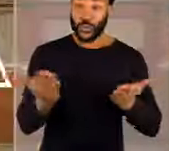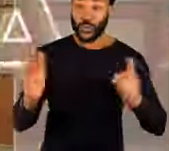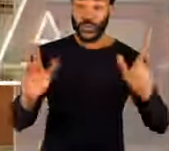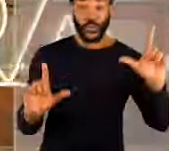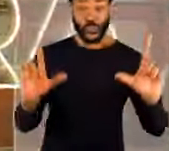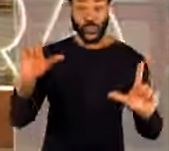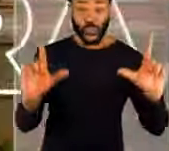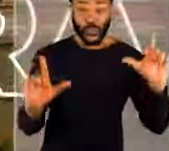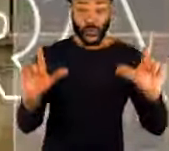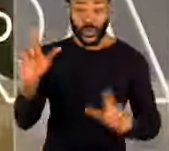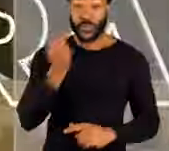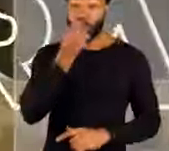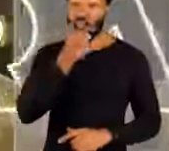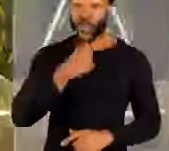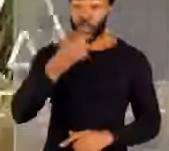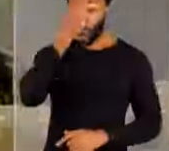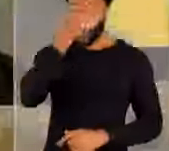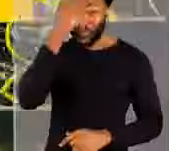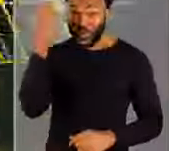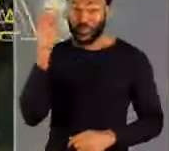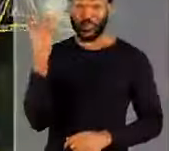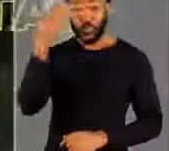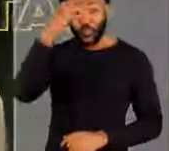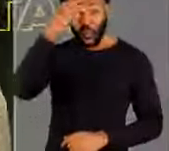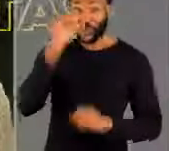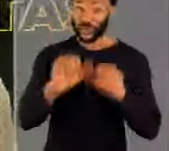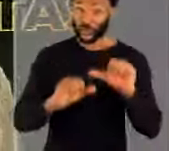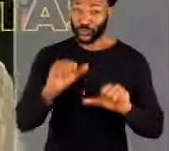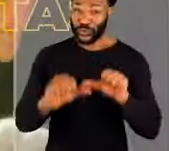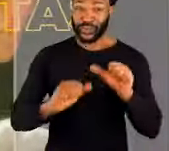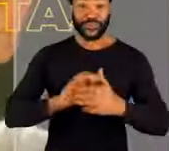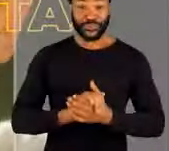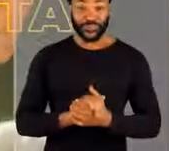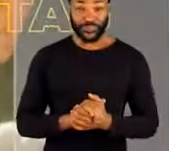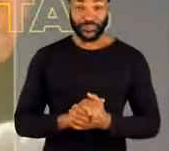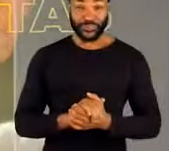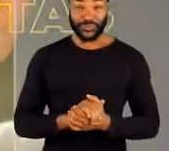Começa agora o programa Marrone Prefeito para Mudar Pelotas.